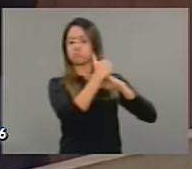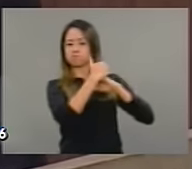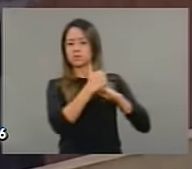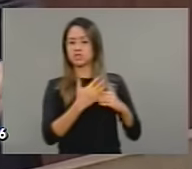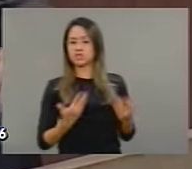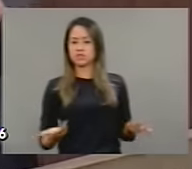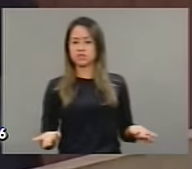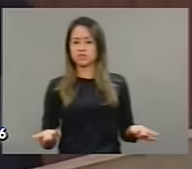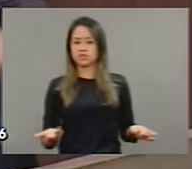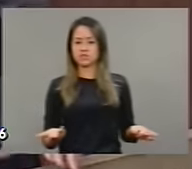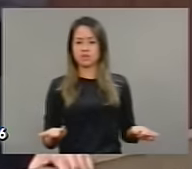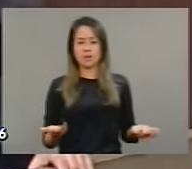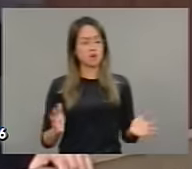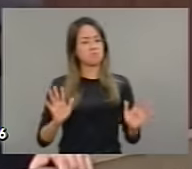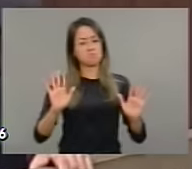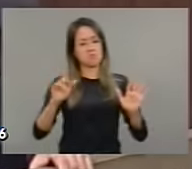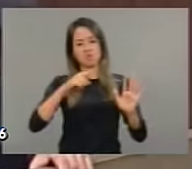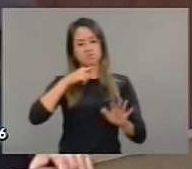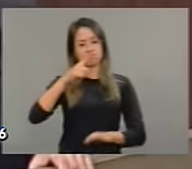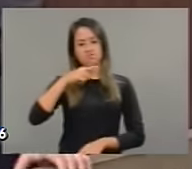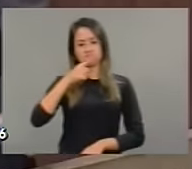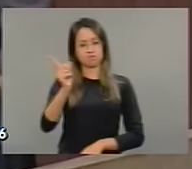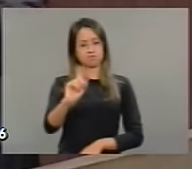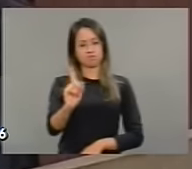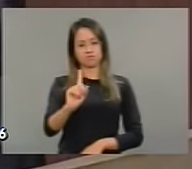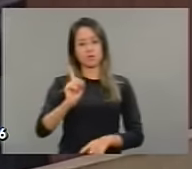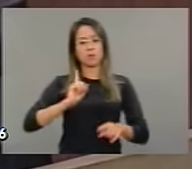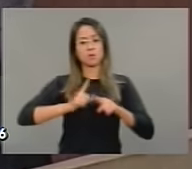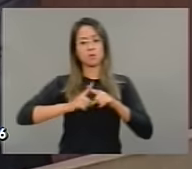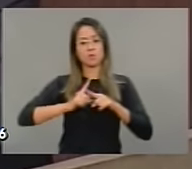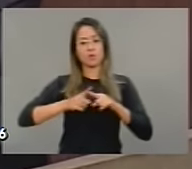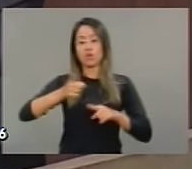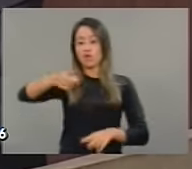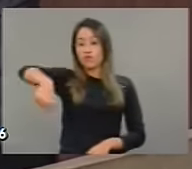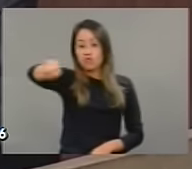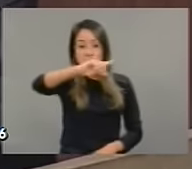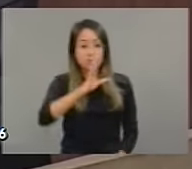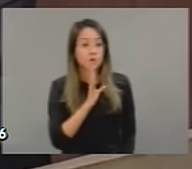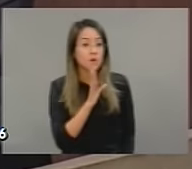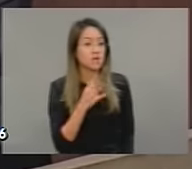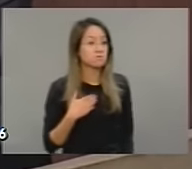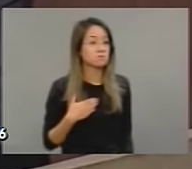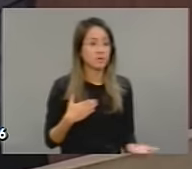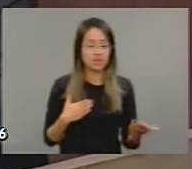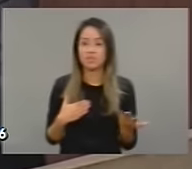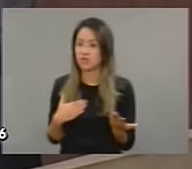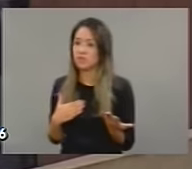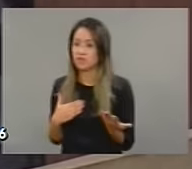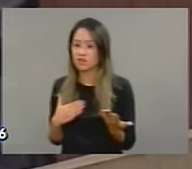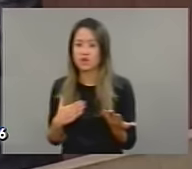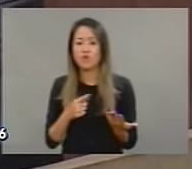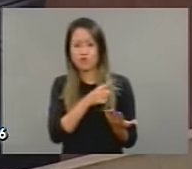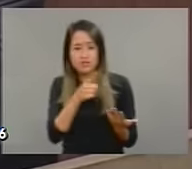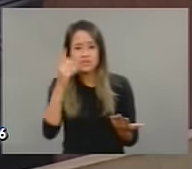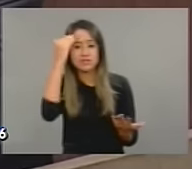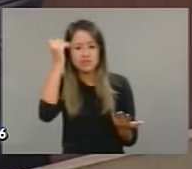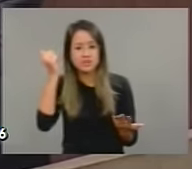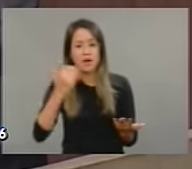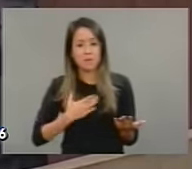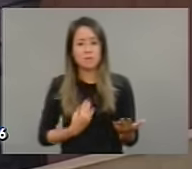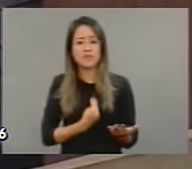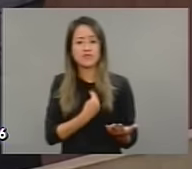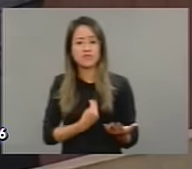criminalizar e destruir. Mas eles não vão conseguir fazer isso, porque aqueles que nos conhecem, que acompanham a nossa trajetória, sabem,